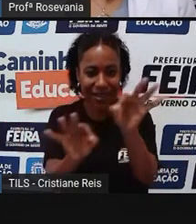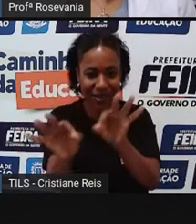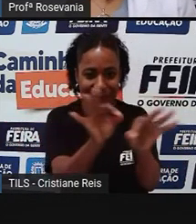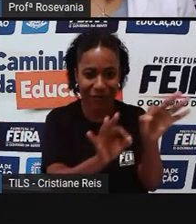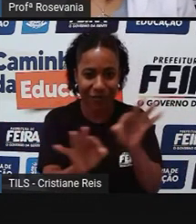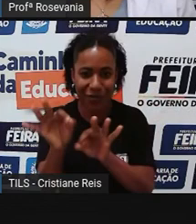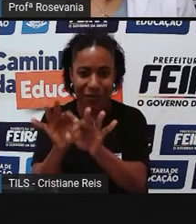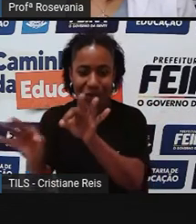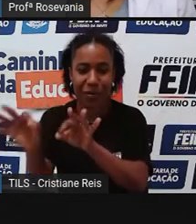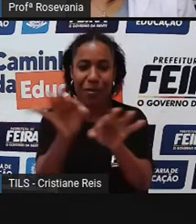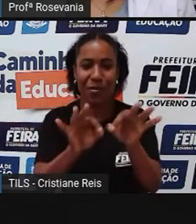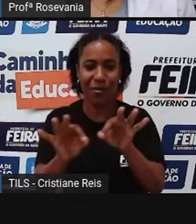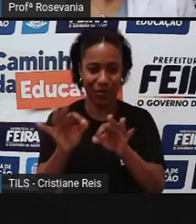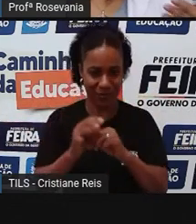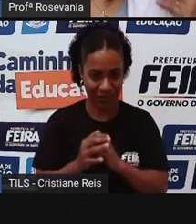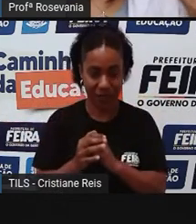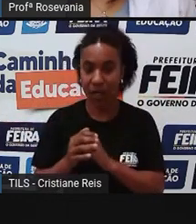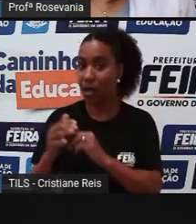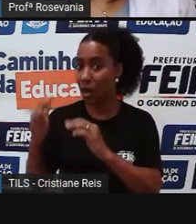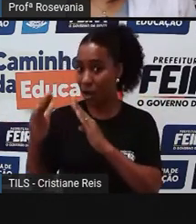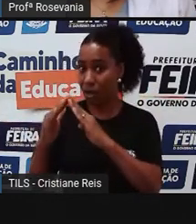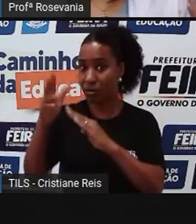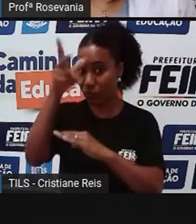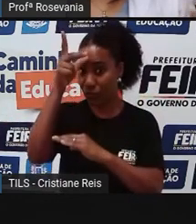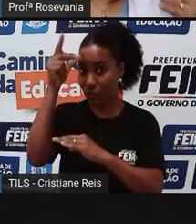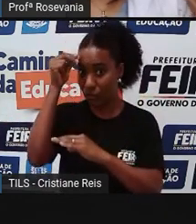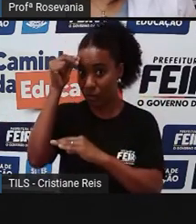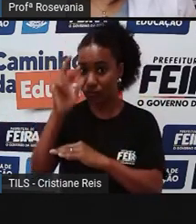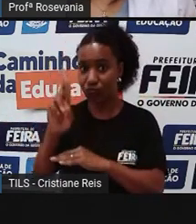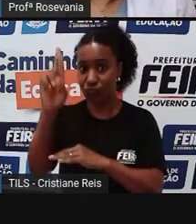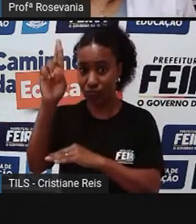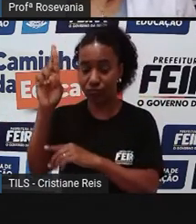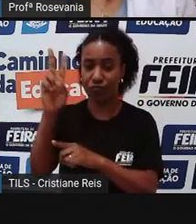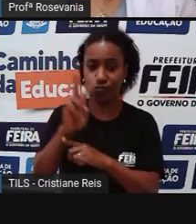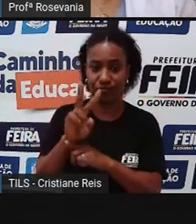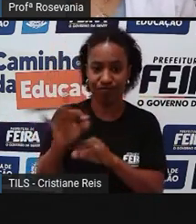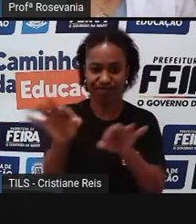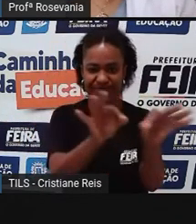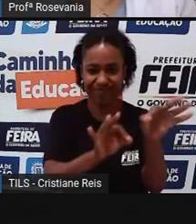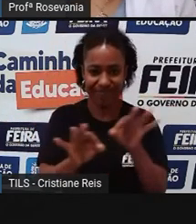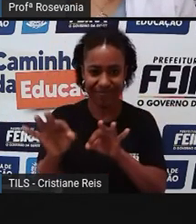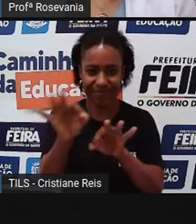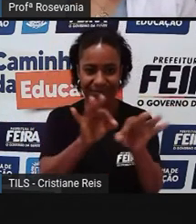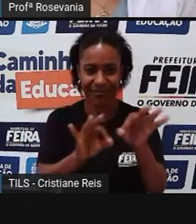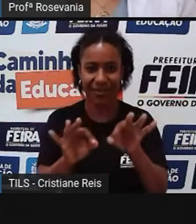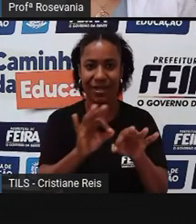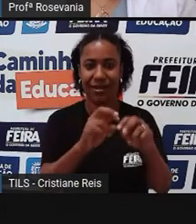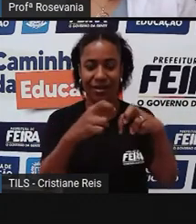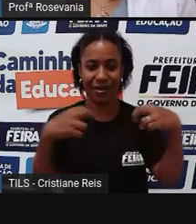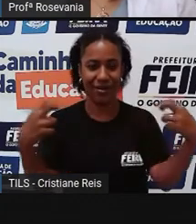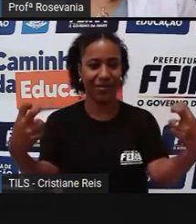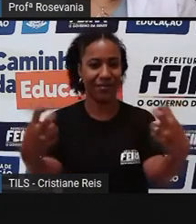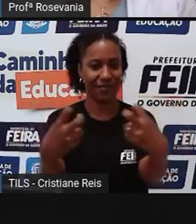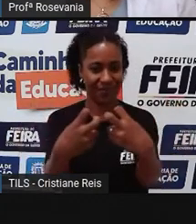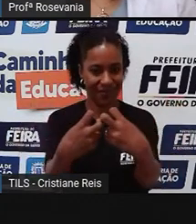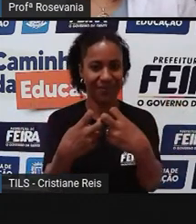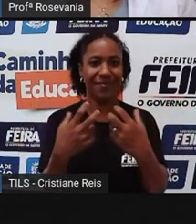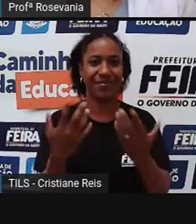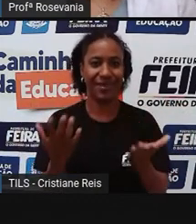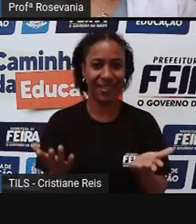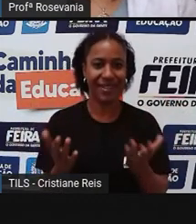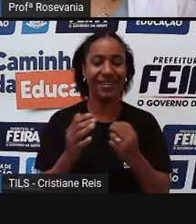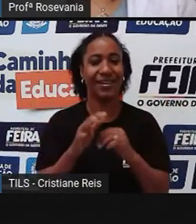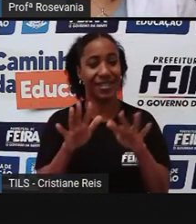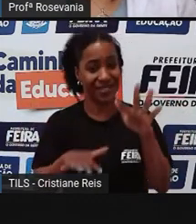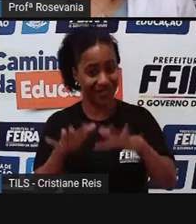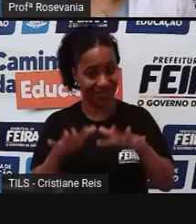que construiu o Parque da Lagoa, esse que, é, a gente leva vocês, né, para fazer o passeio, justamente, às vezes, na semana da